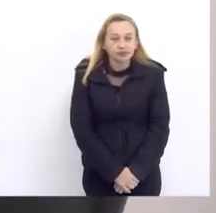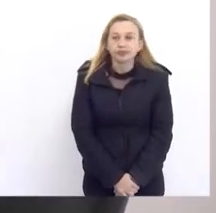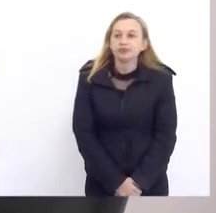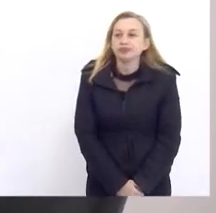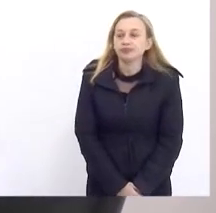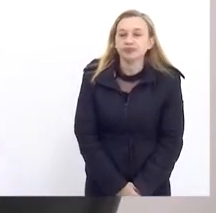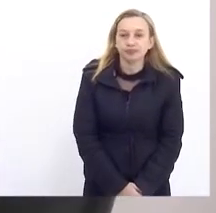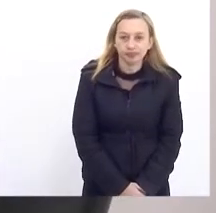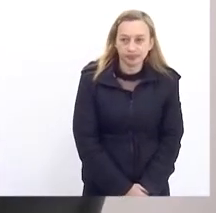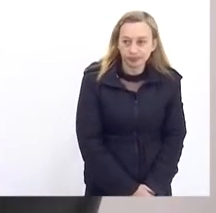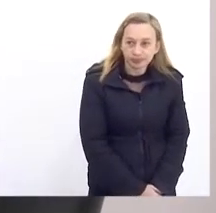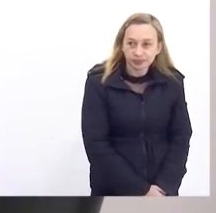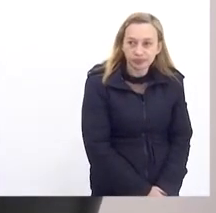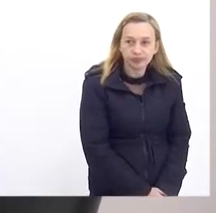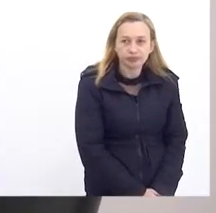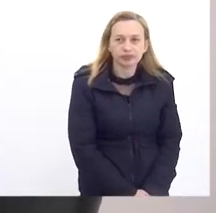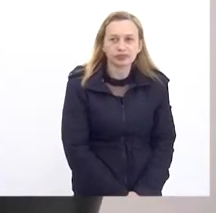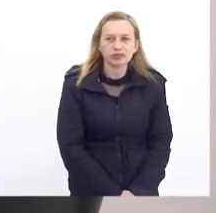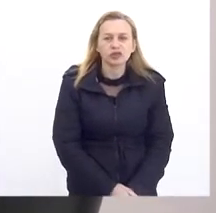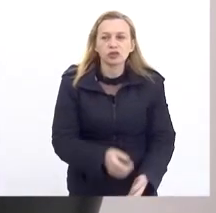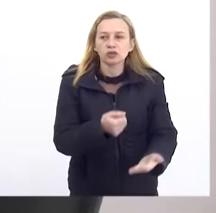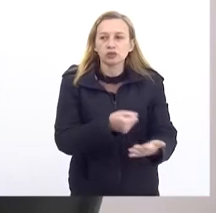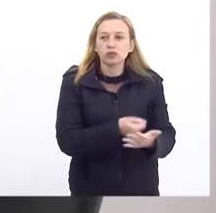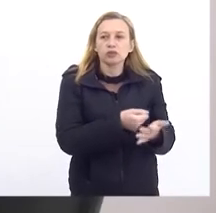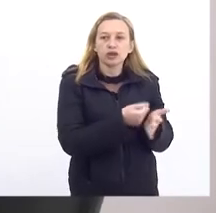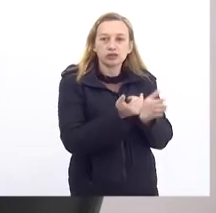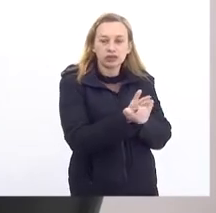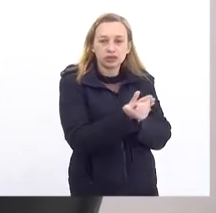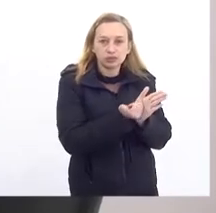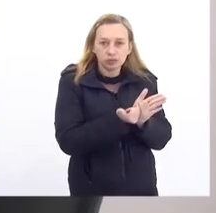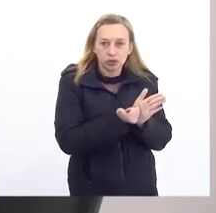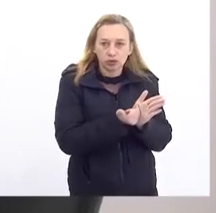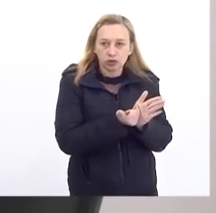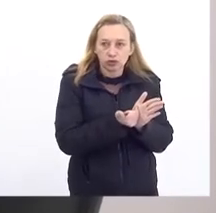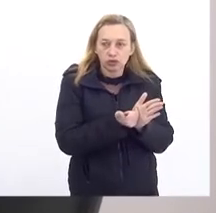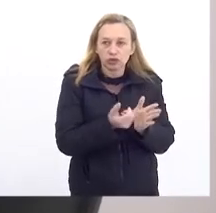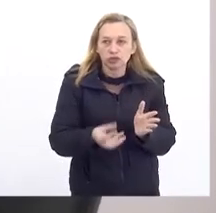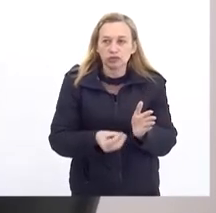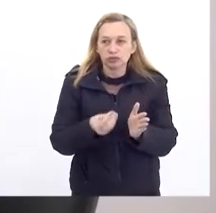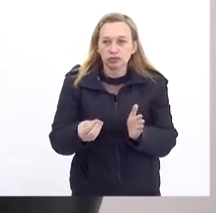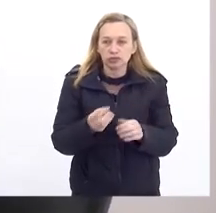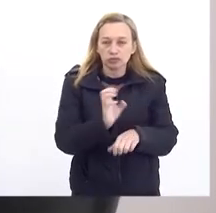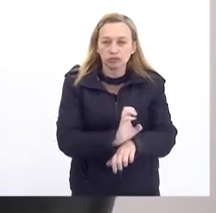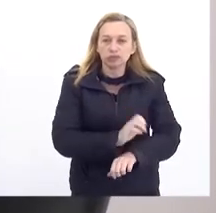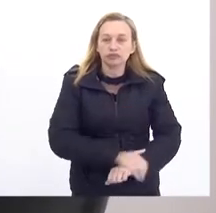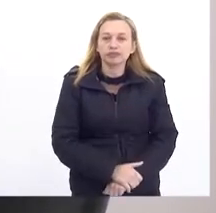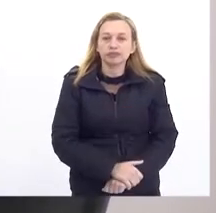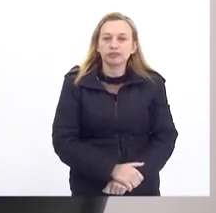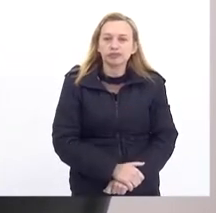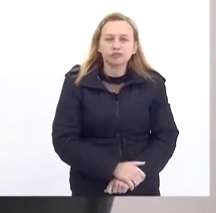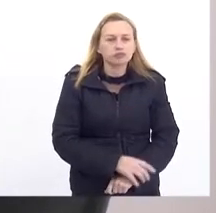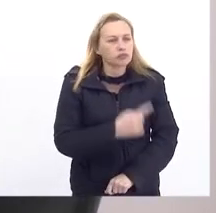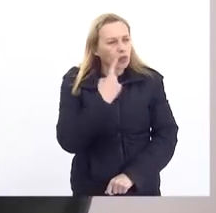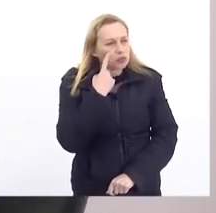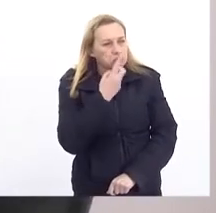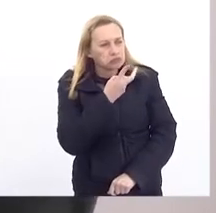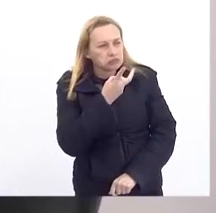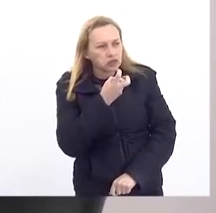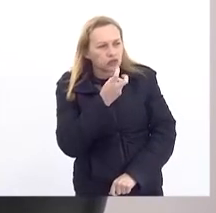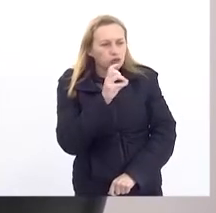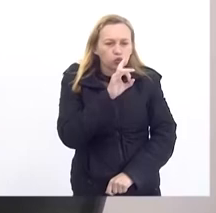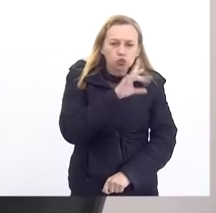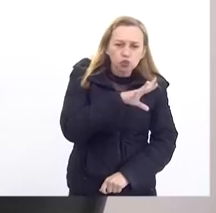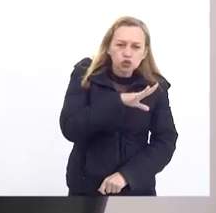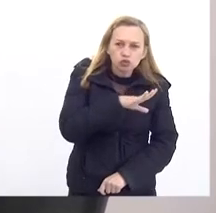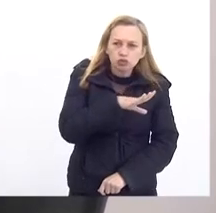poder Cobrar Esses impostos Que a refit Deve ao Estado Nós temos Lido Ultimamente Até a